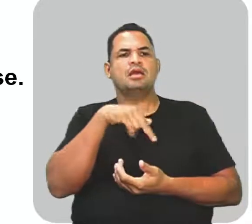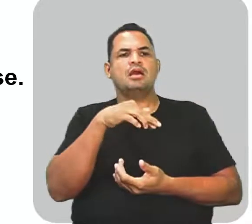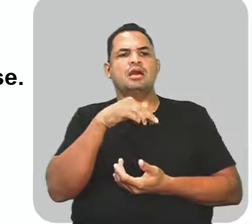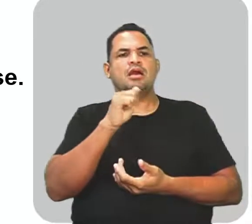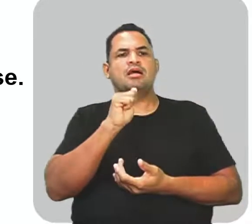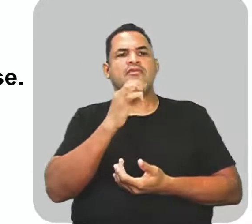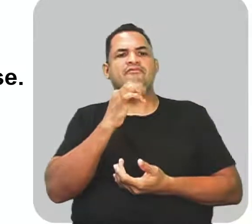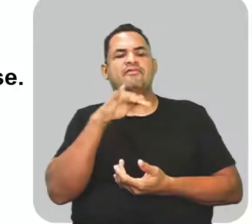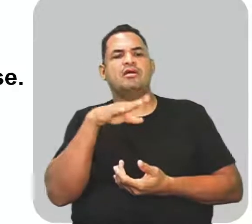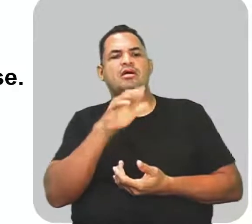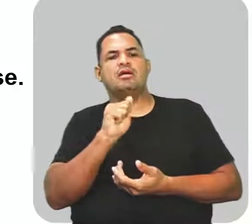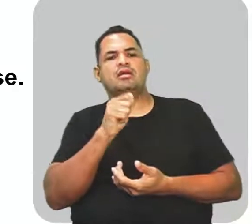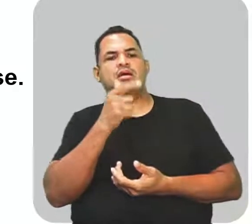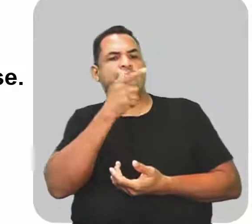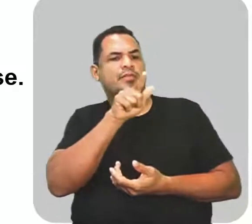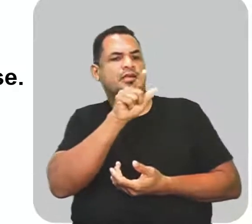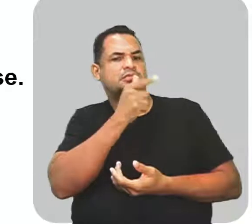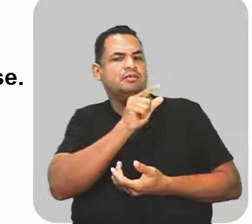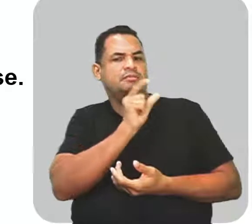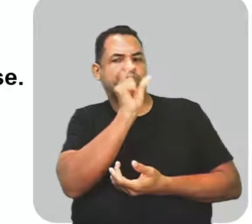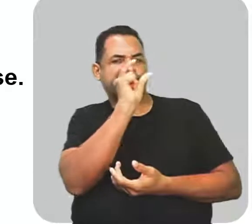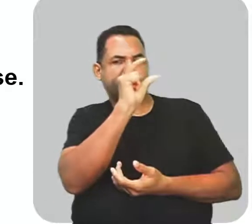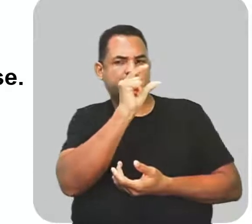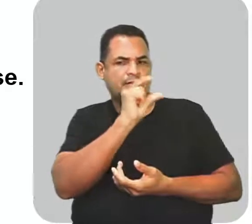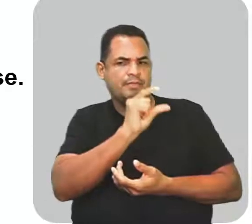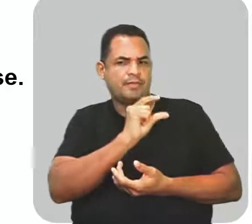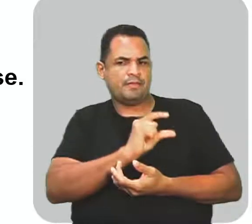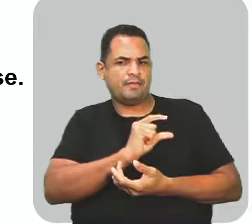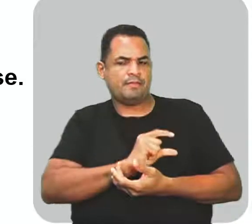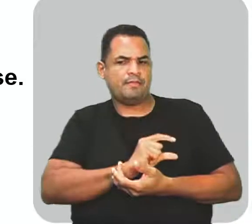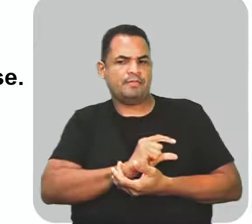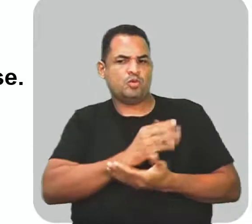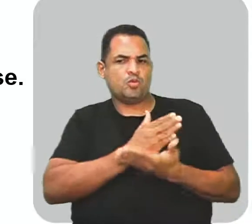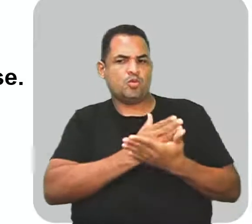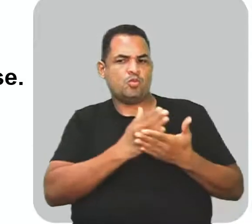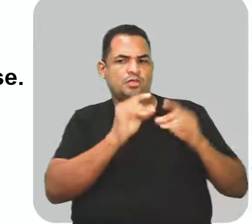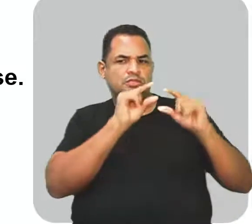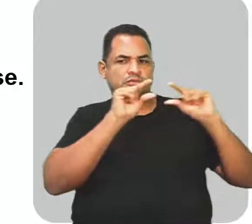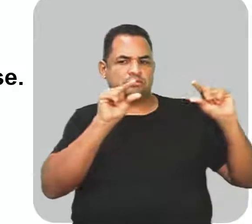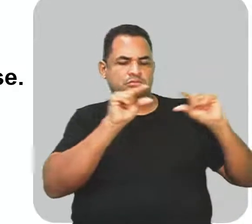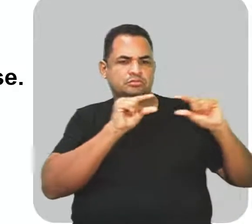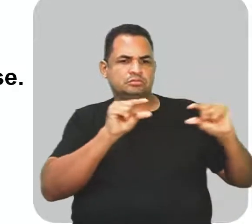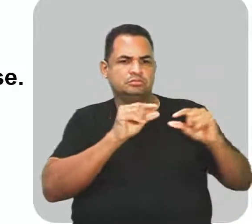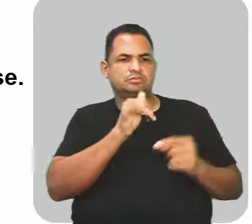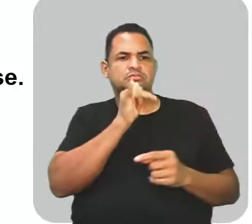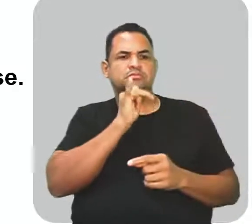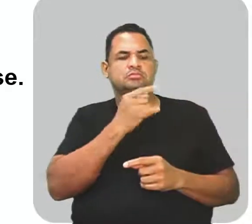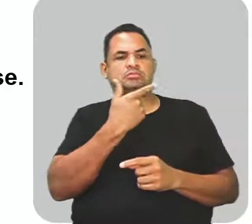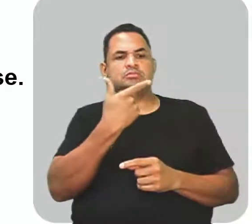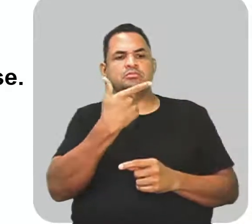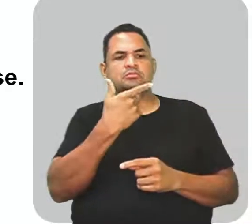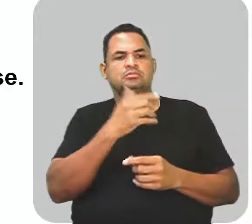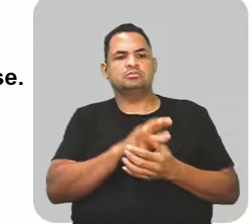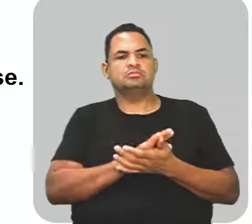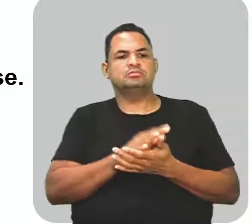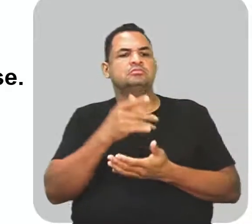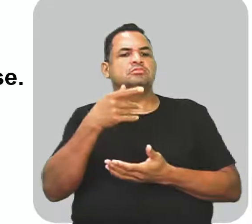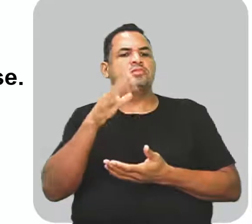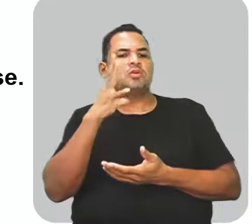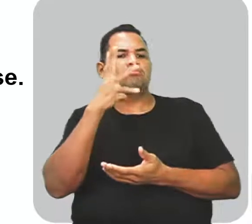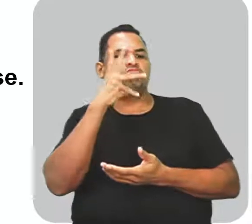Repetição de uma mesma palavra no início dos versos. Exemplo 2. Tua beleza